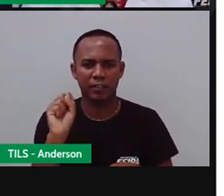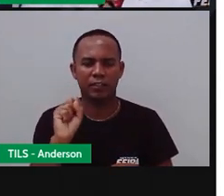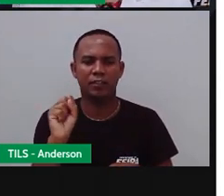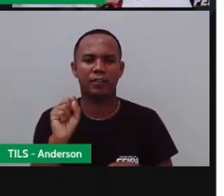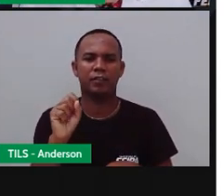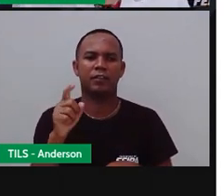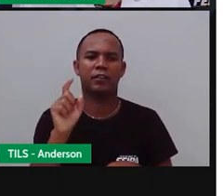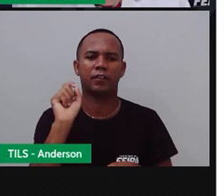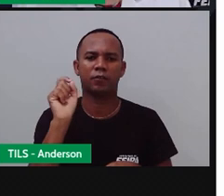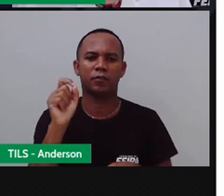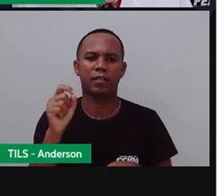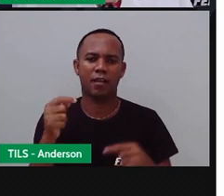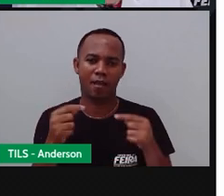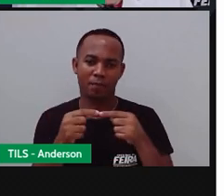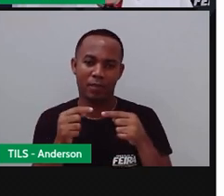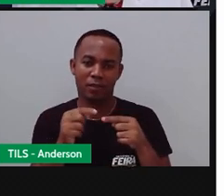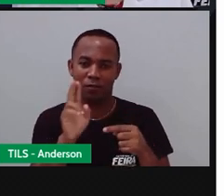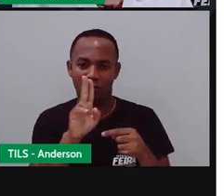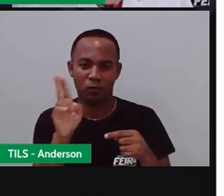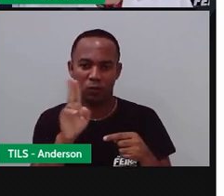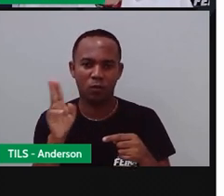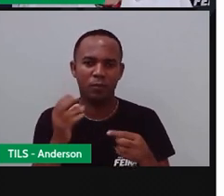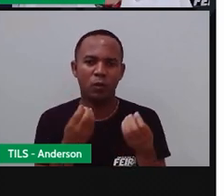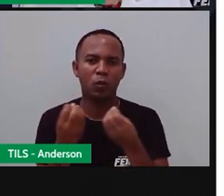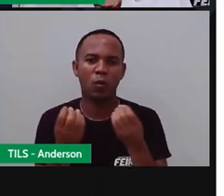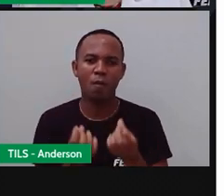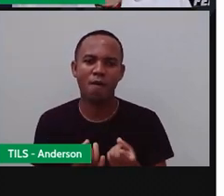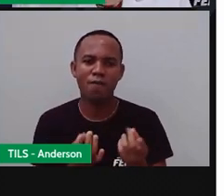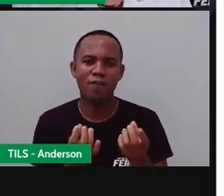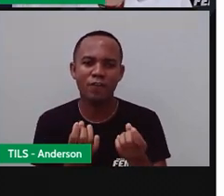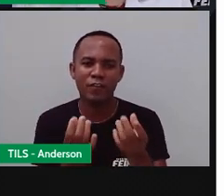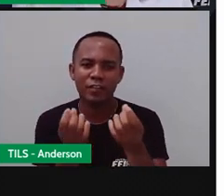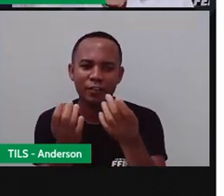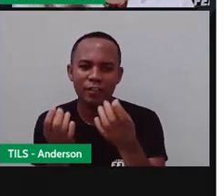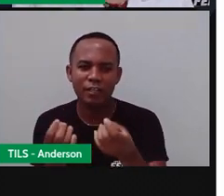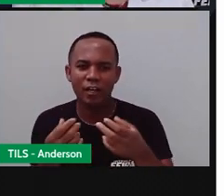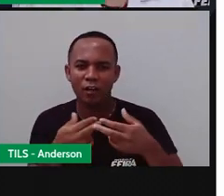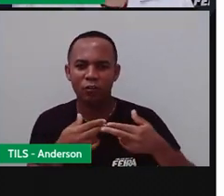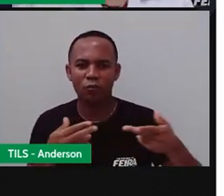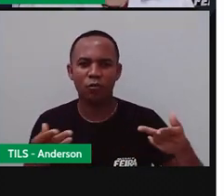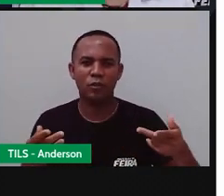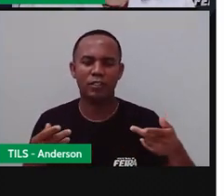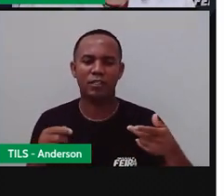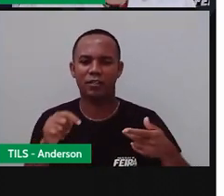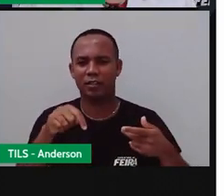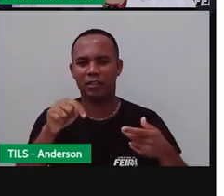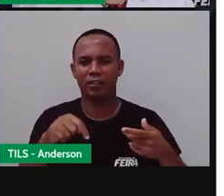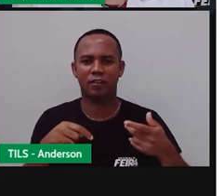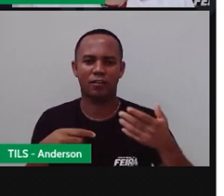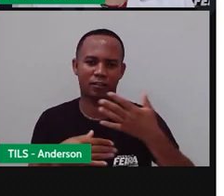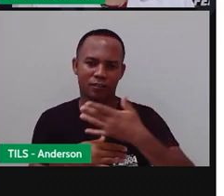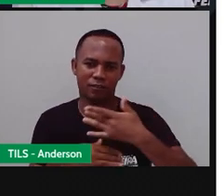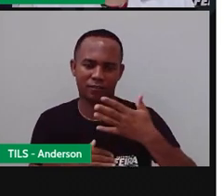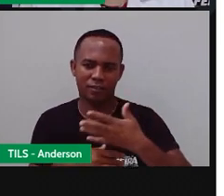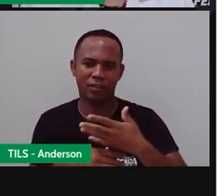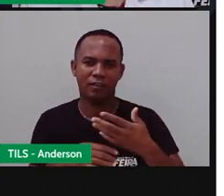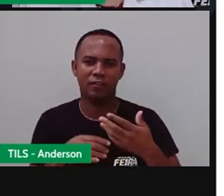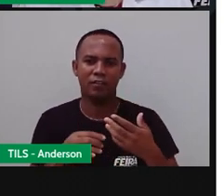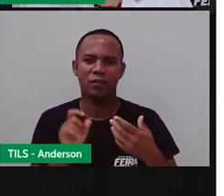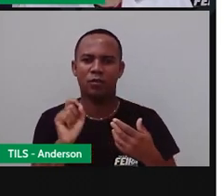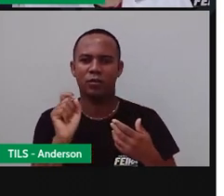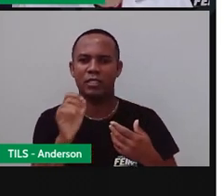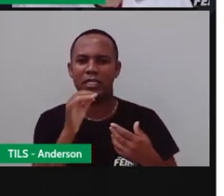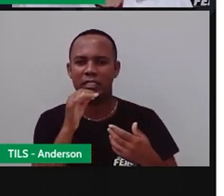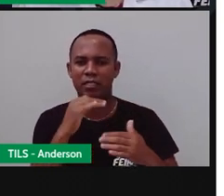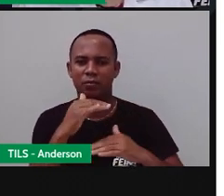da nossa cidade de Feira de Santana, que tirava o sustento das terras, que compõe o quê? A cidade. Desse comércio, surgiu